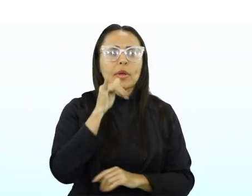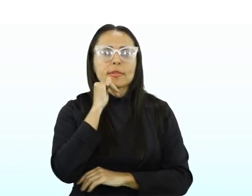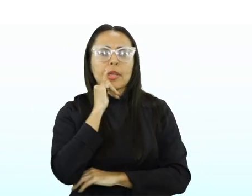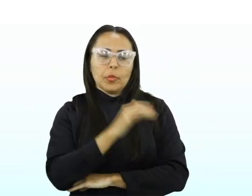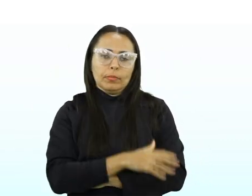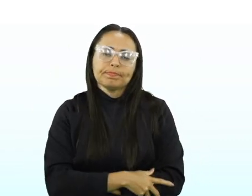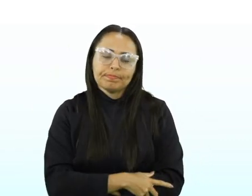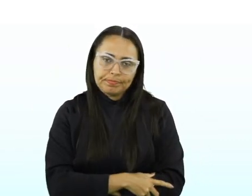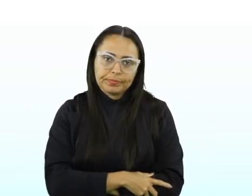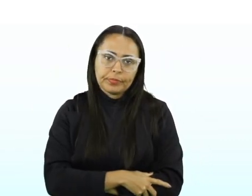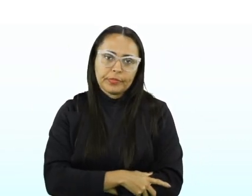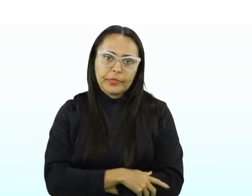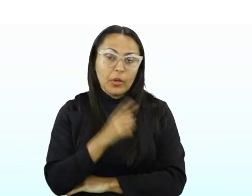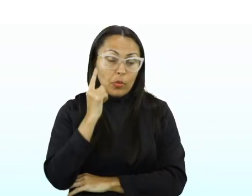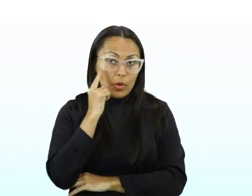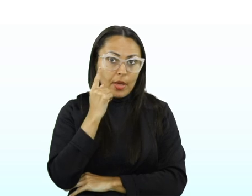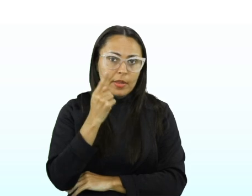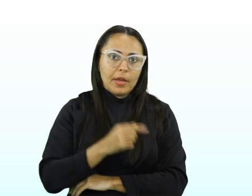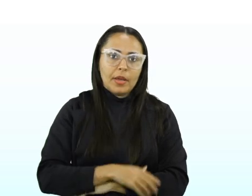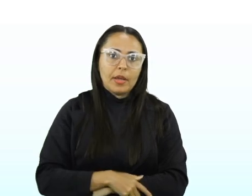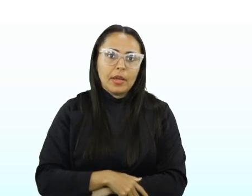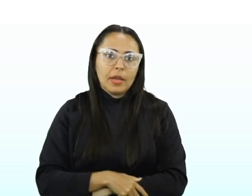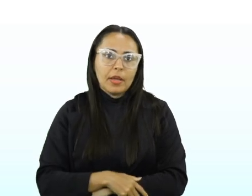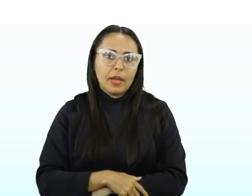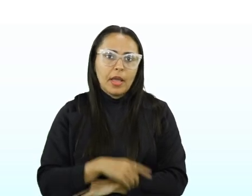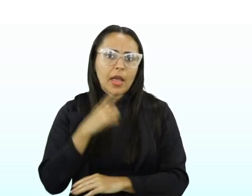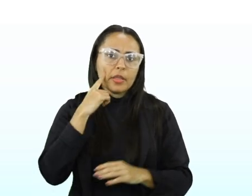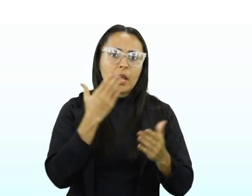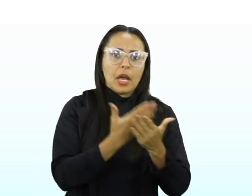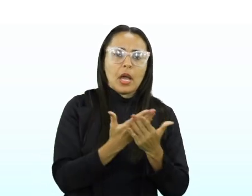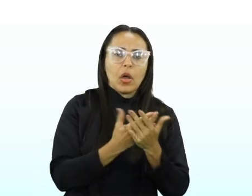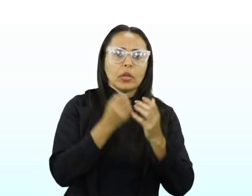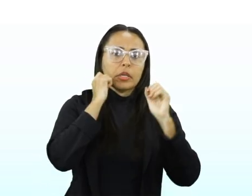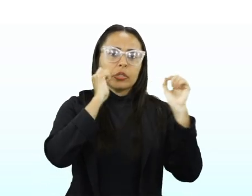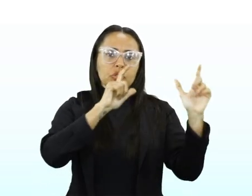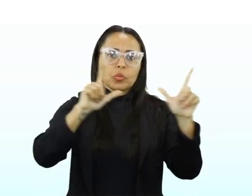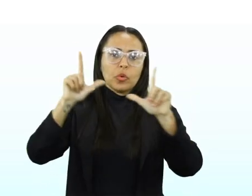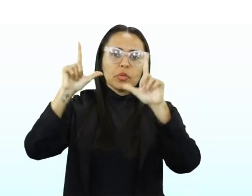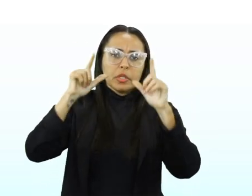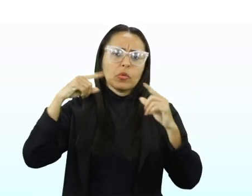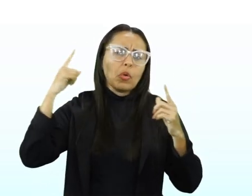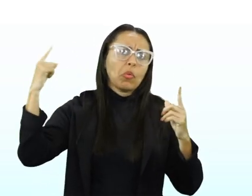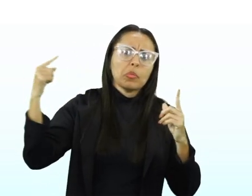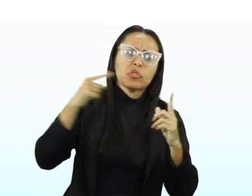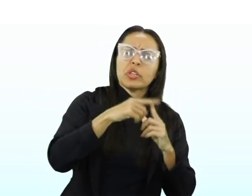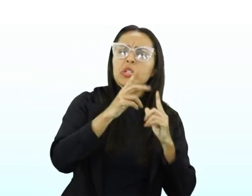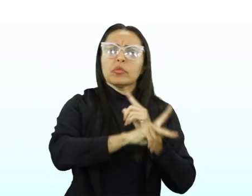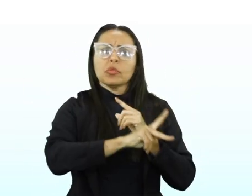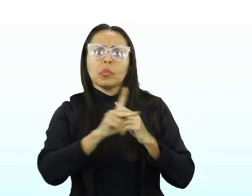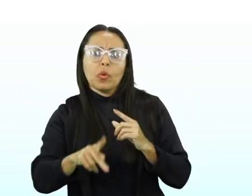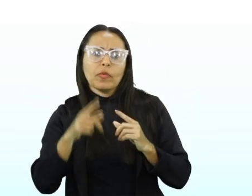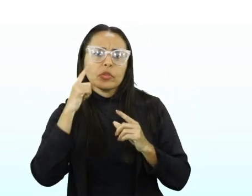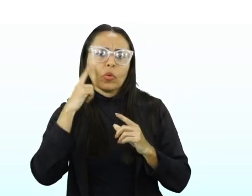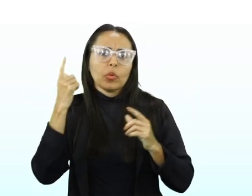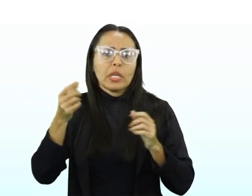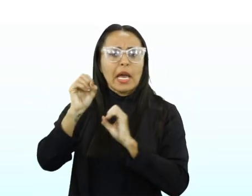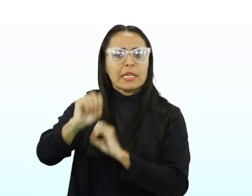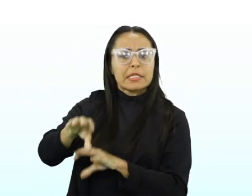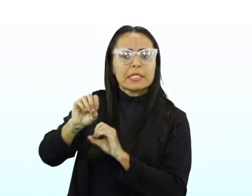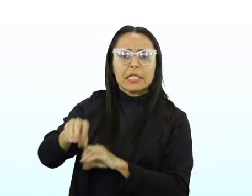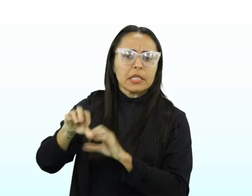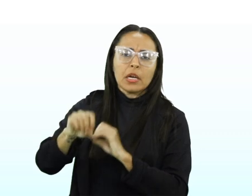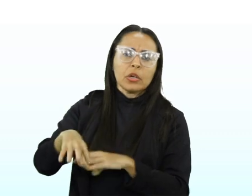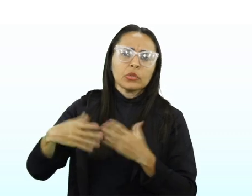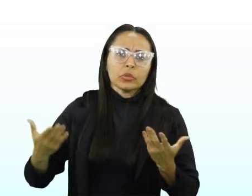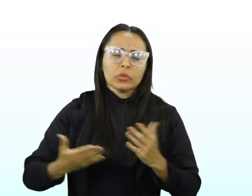exemplo. Olha lá, dá uma olhada lá no quadro. Aulas expositivas. Qual é a pretensão do professor quando ele está lecionando, quando ele está dando